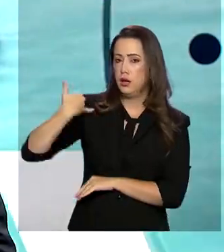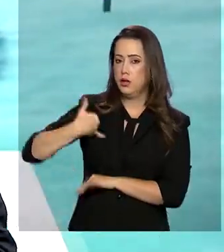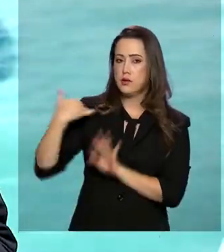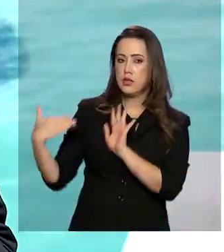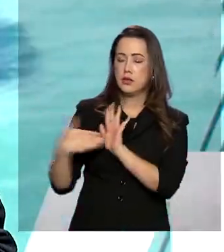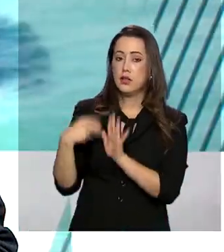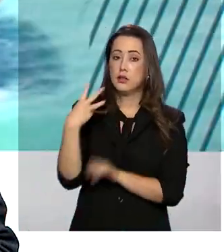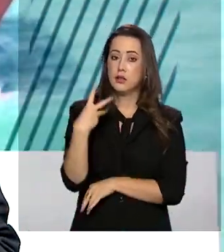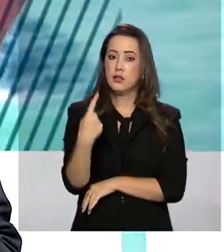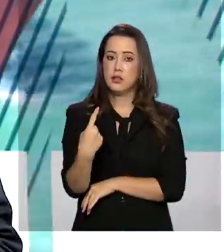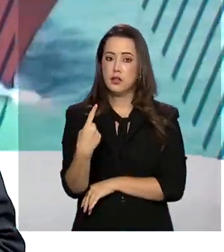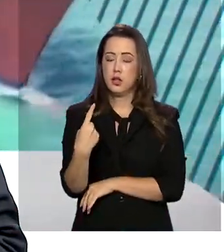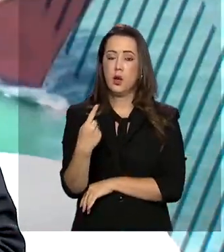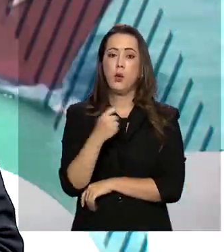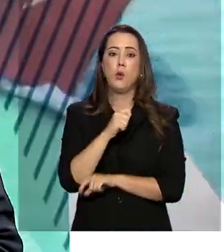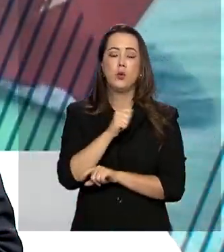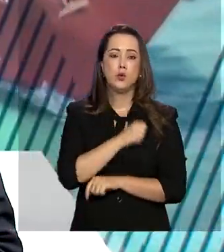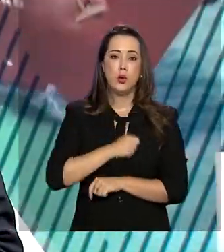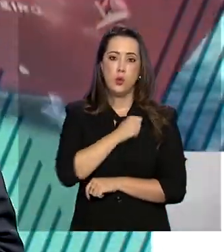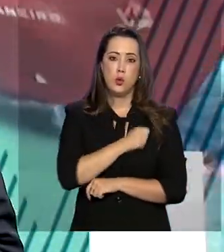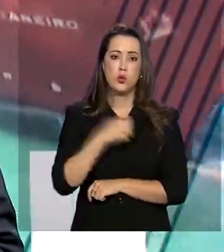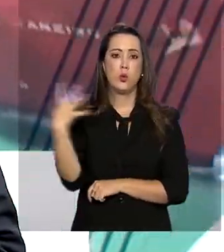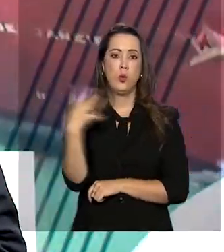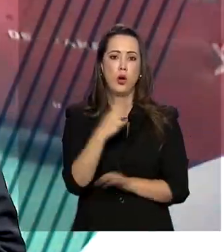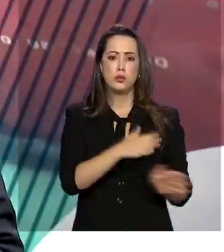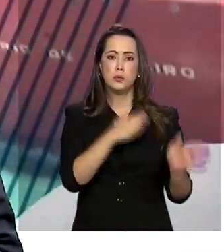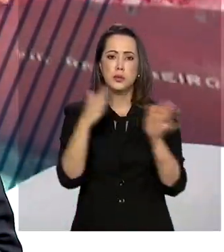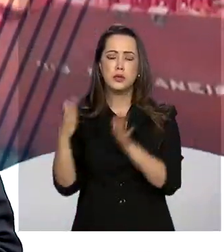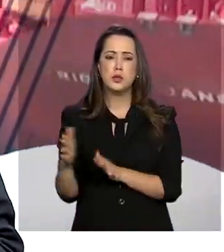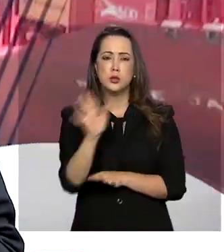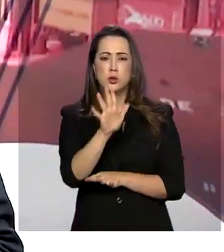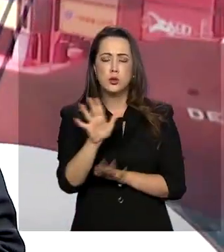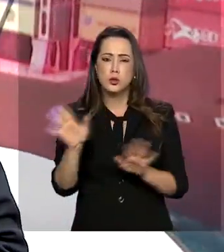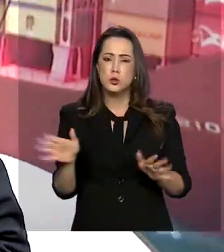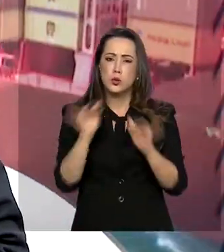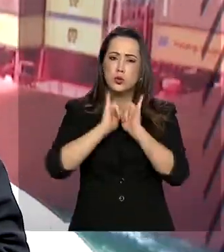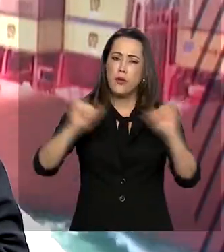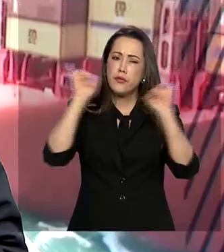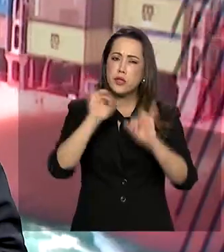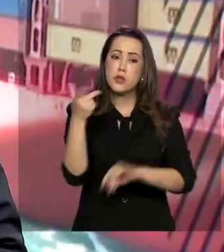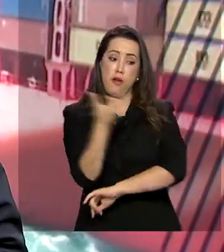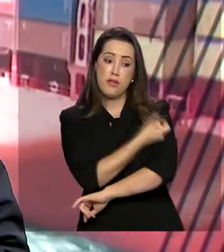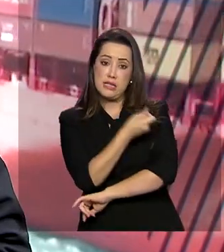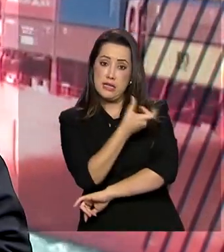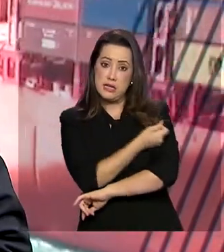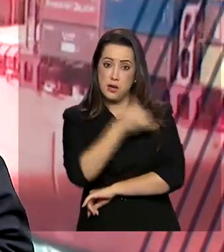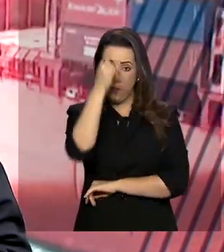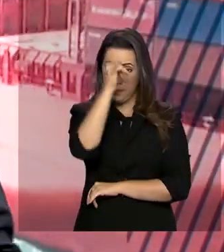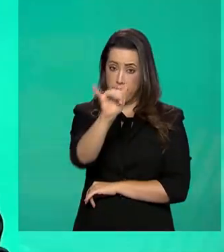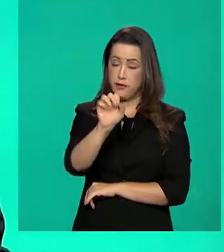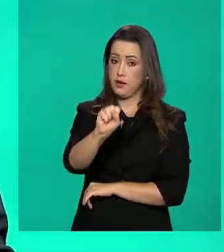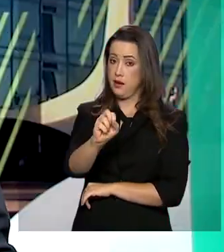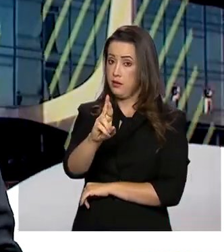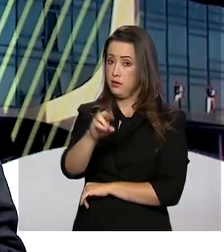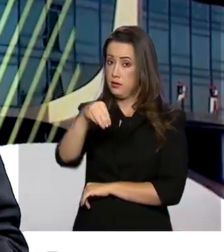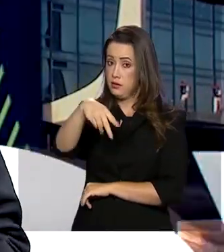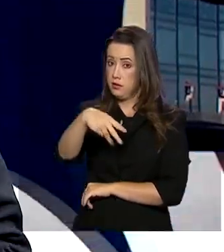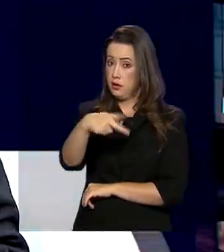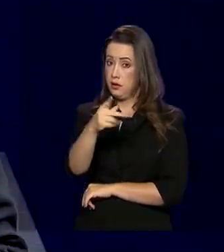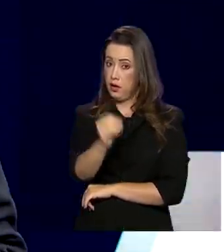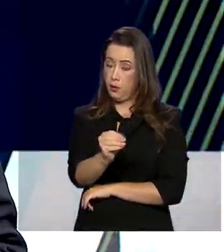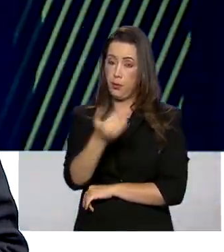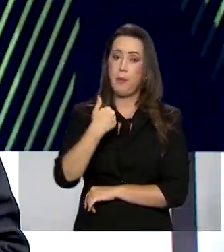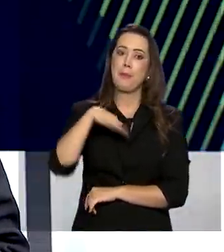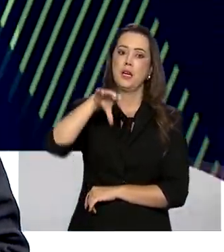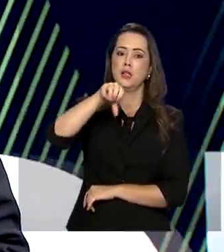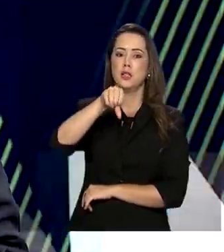agosto para se vacinar na quarta etapa da mobilização nacional de vacinação contra o sarampo do Ministério da Saúde. São